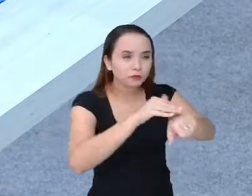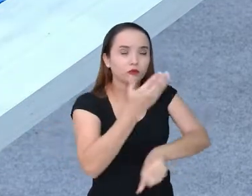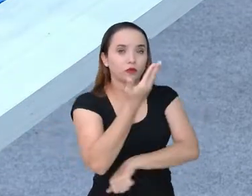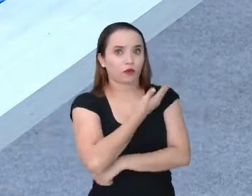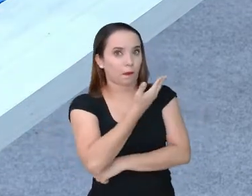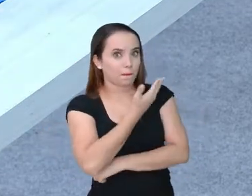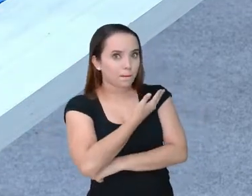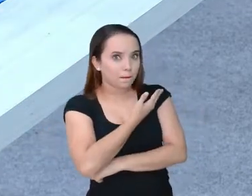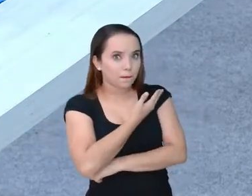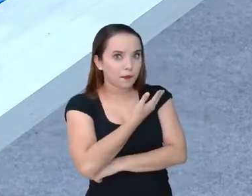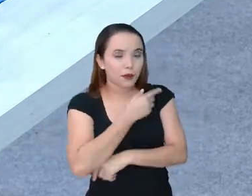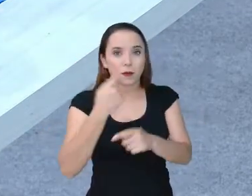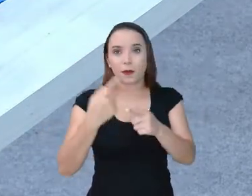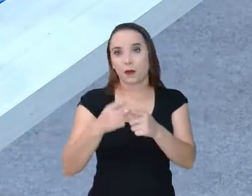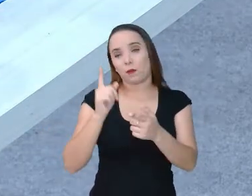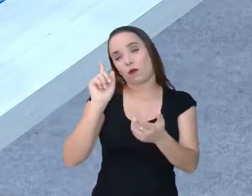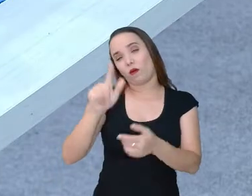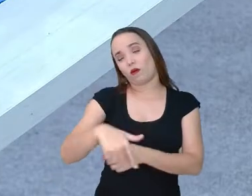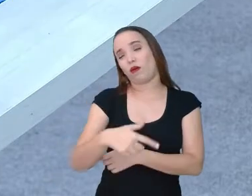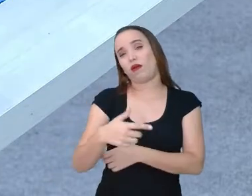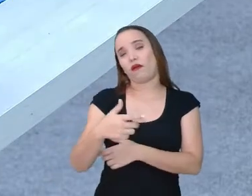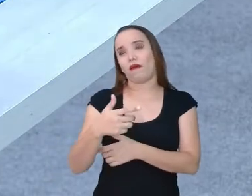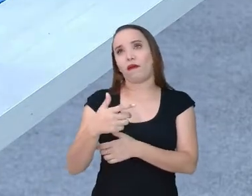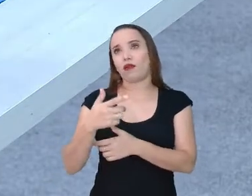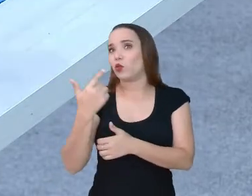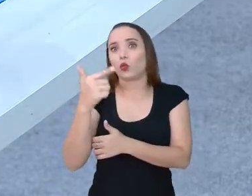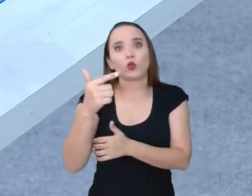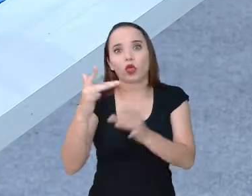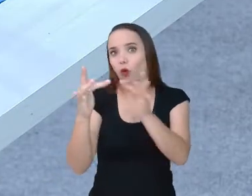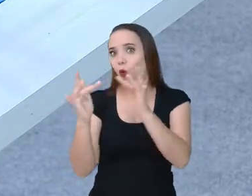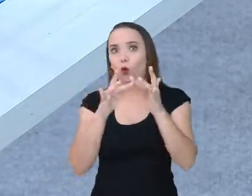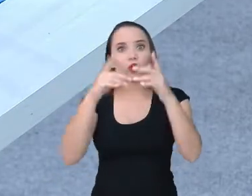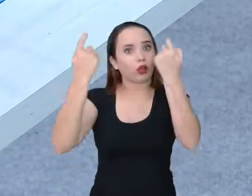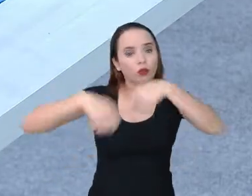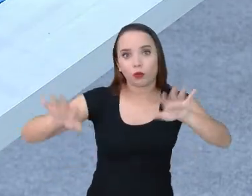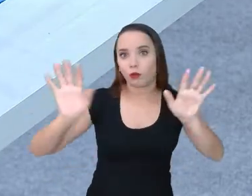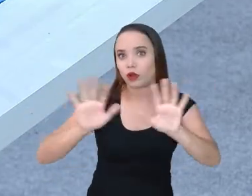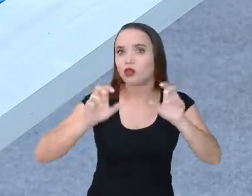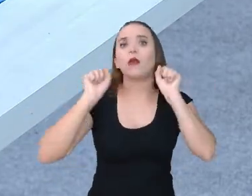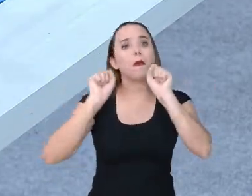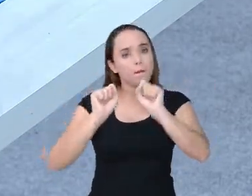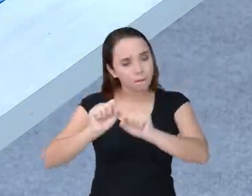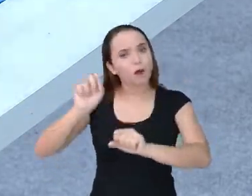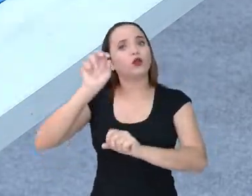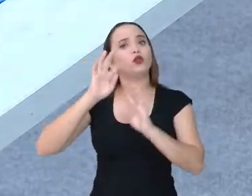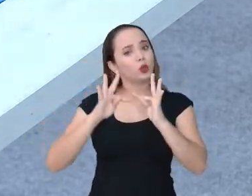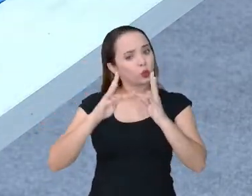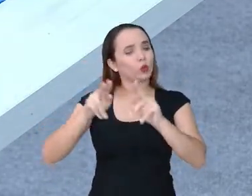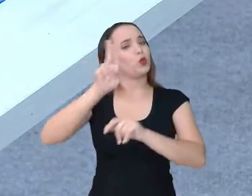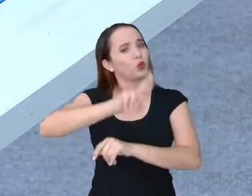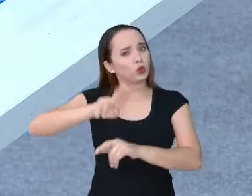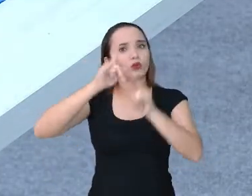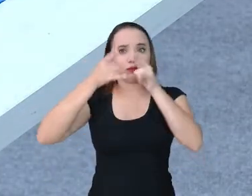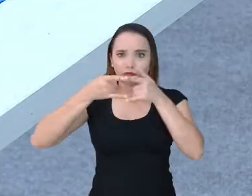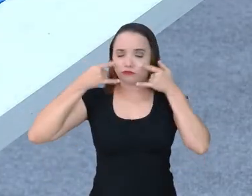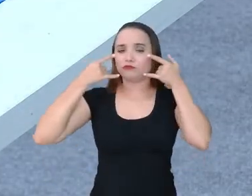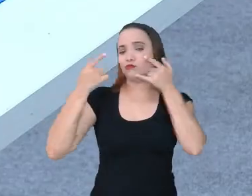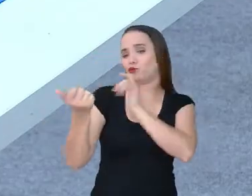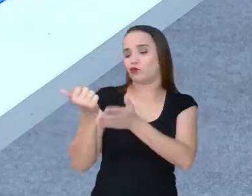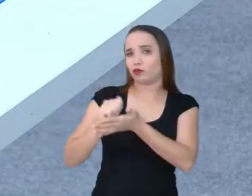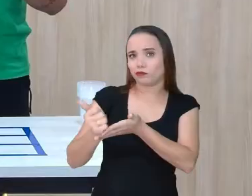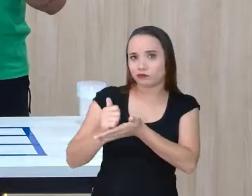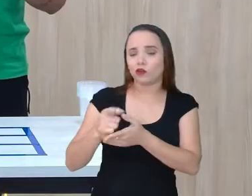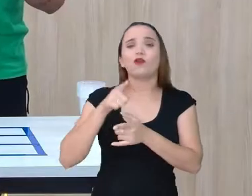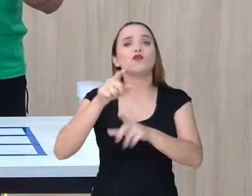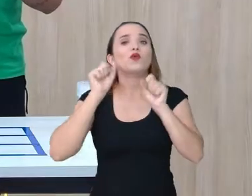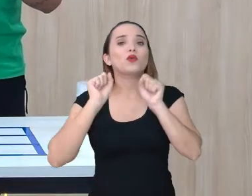Porque, veja, é um jogo que não tem contato, então dá pra todo mundo ficar de máscara, bonitinho. Mas caso você não consiga alguém pra jogar, você pode